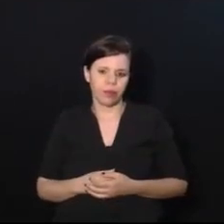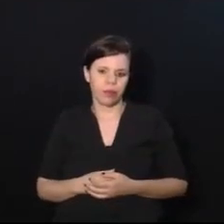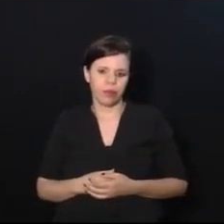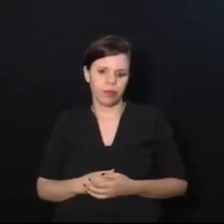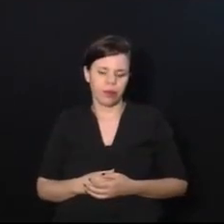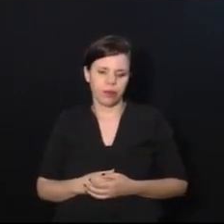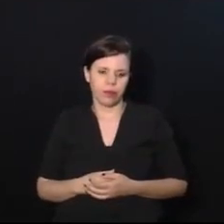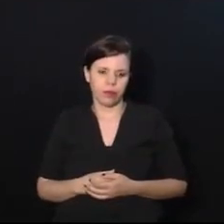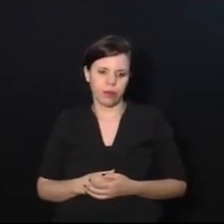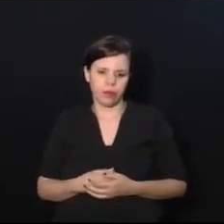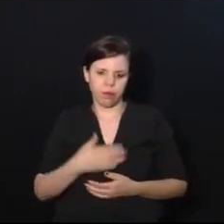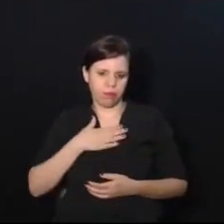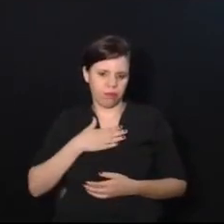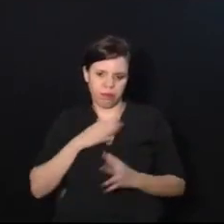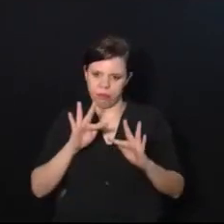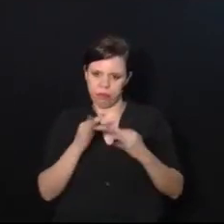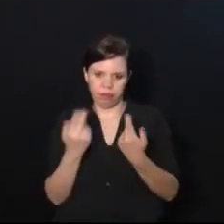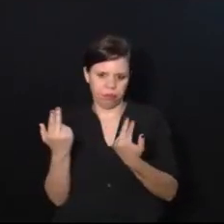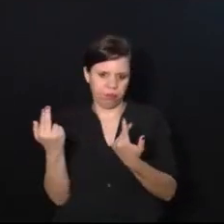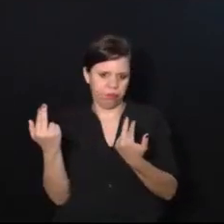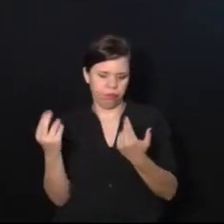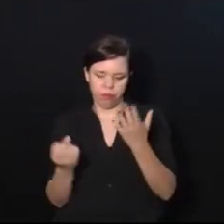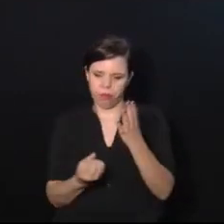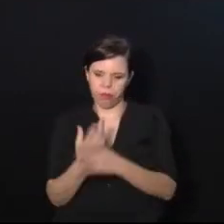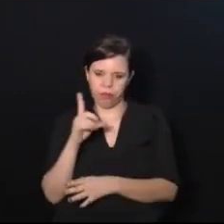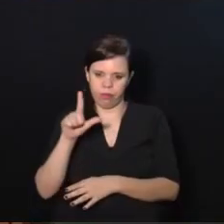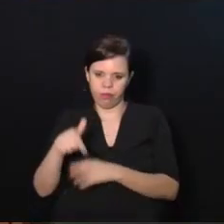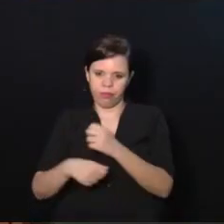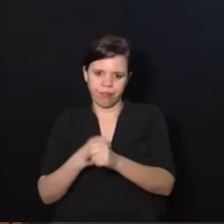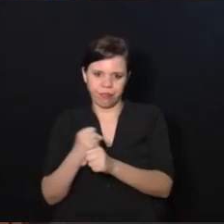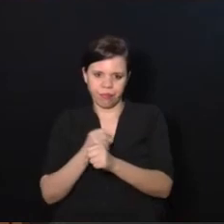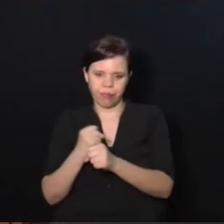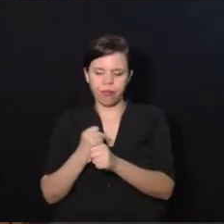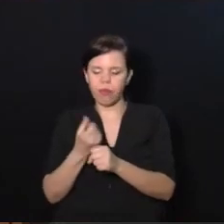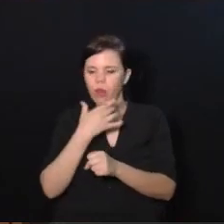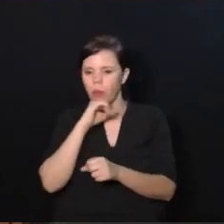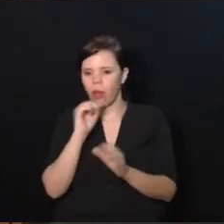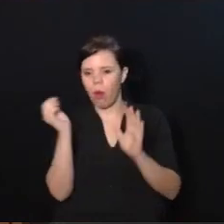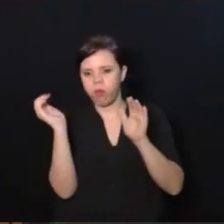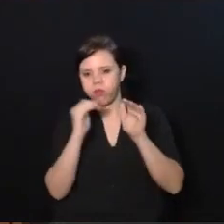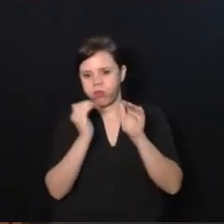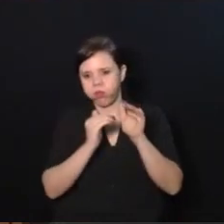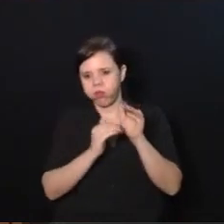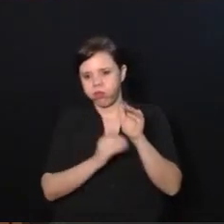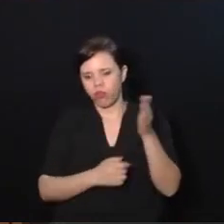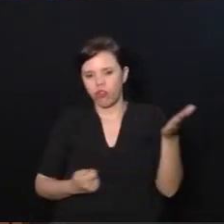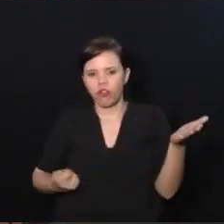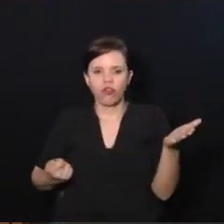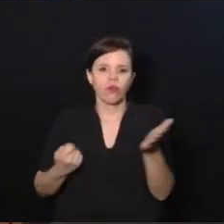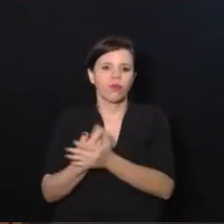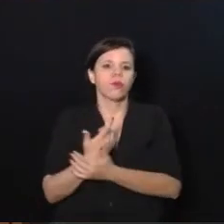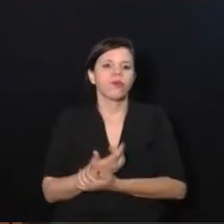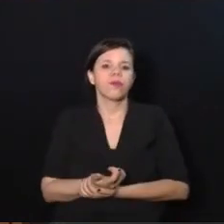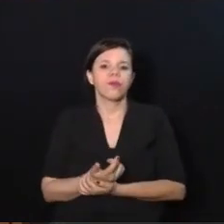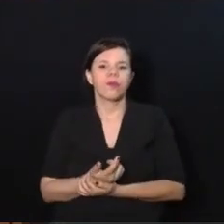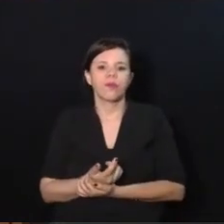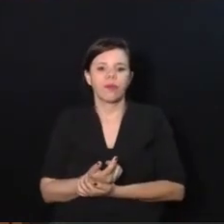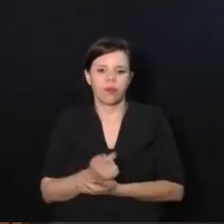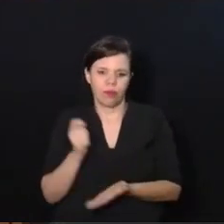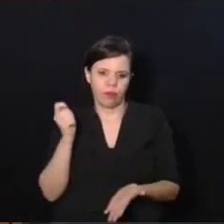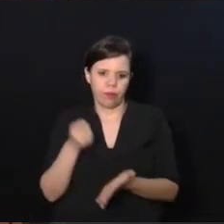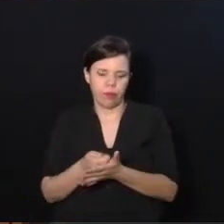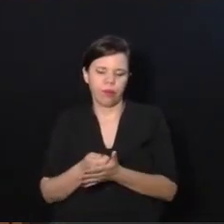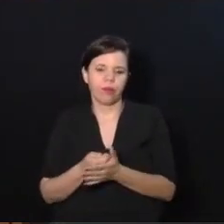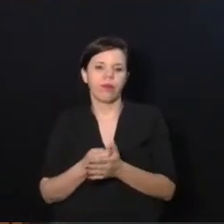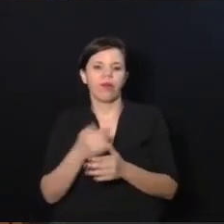E com a minha família não foi diferente. Depois de oito anos juntando dinheiro, meu pai conseguiu comprar uma passagem e pagar também